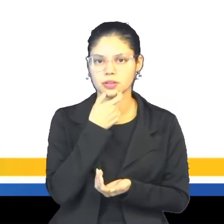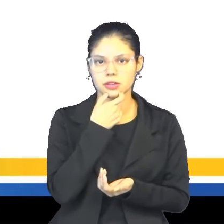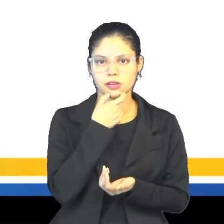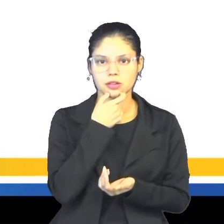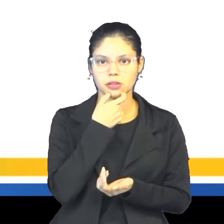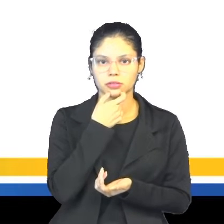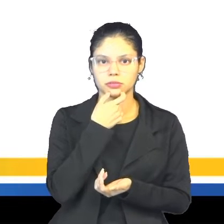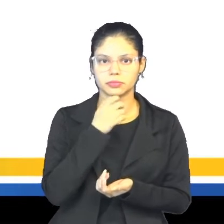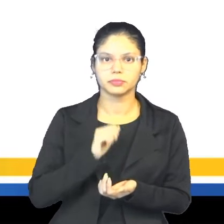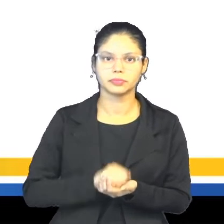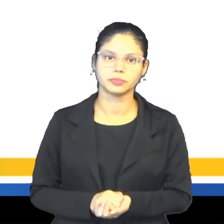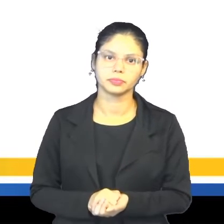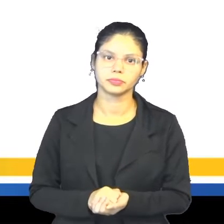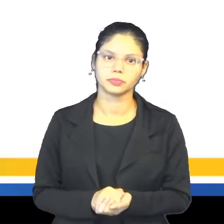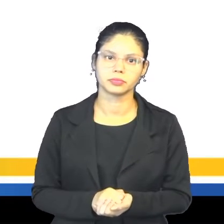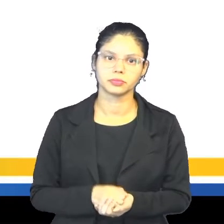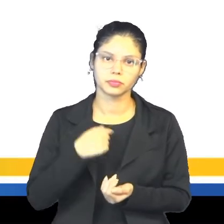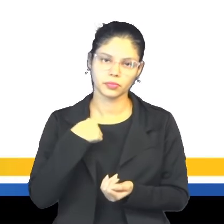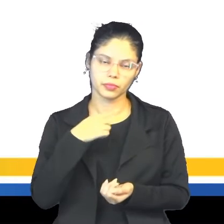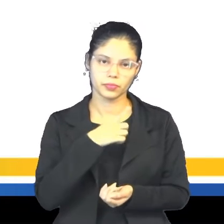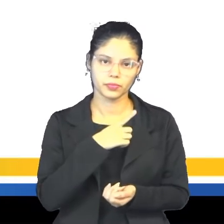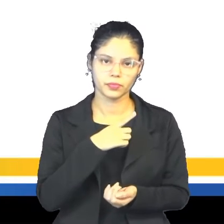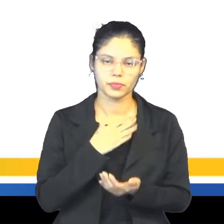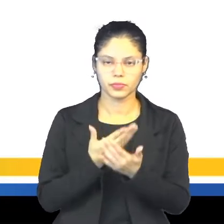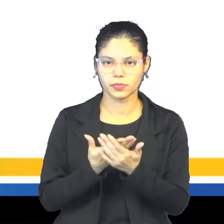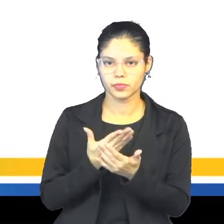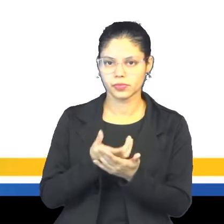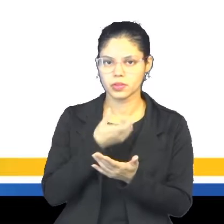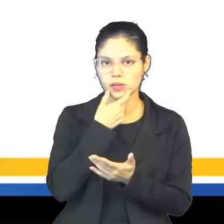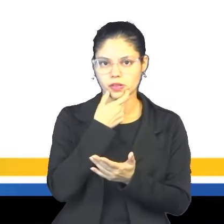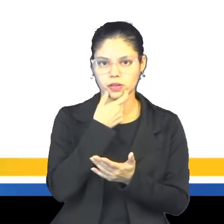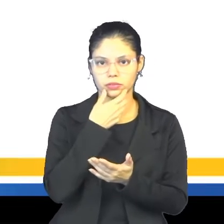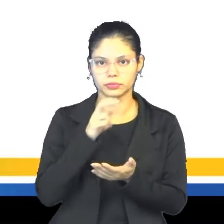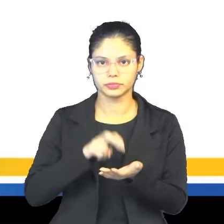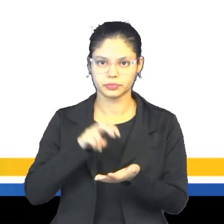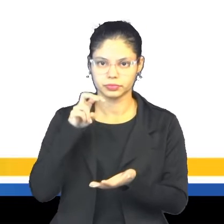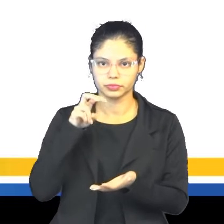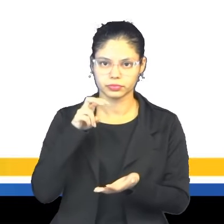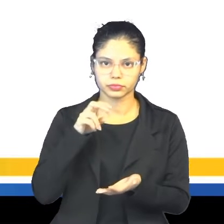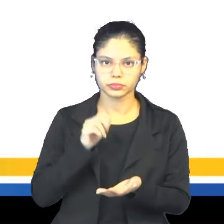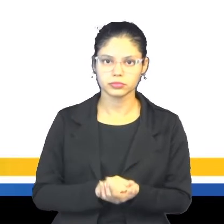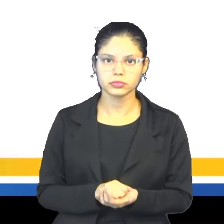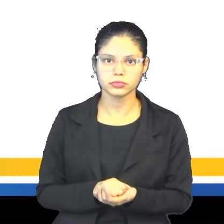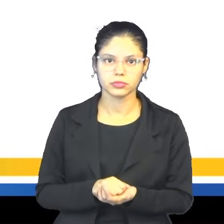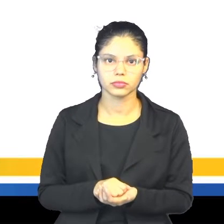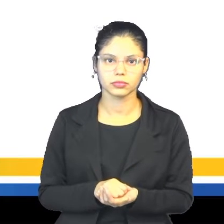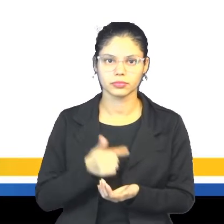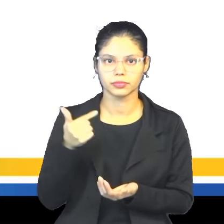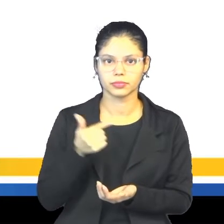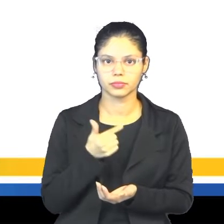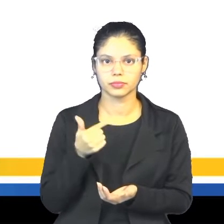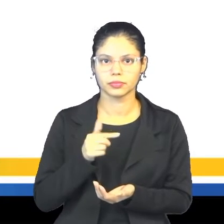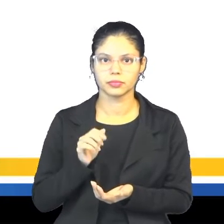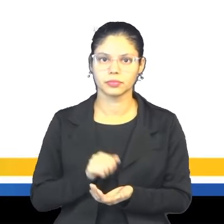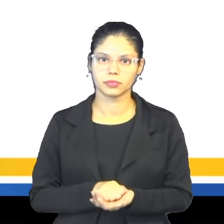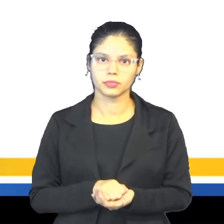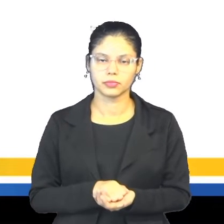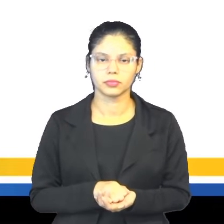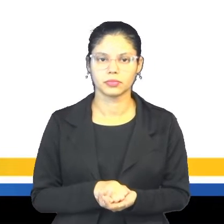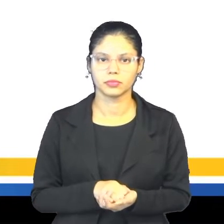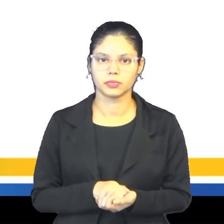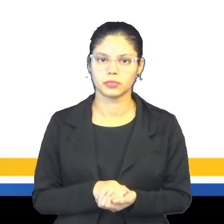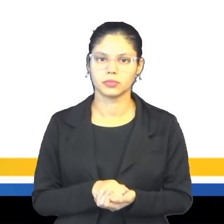classes in the morning. Eu tenho aulas de inglês de manhã. A segunda, I